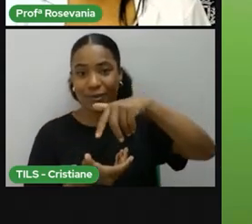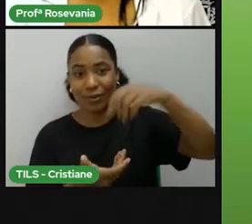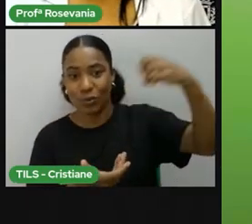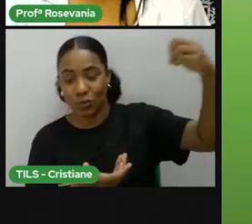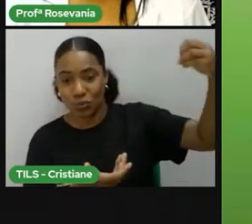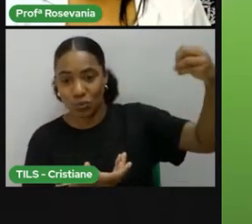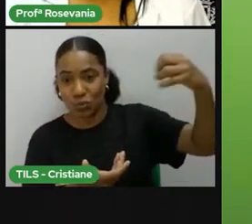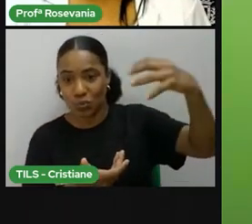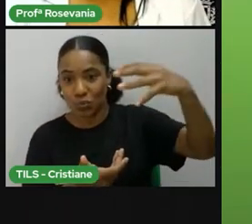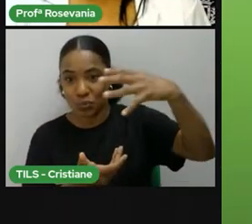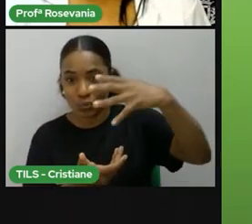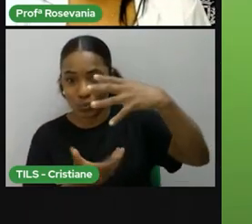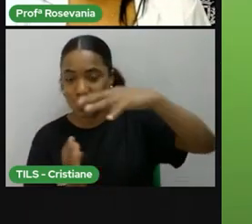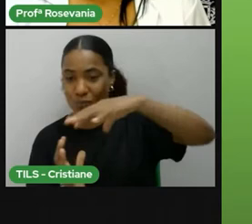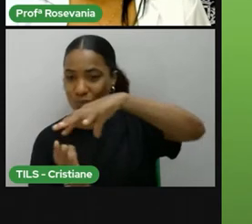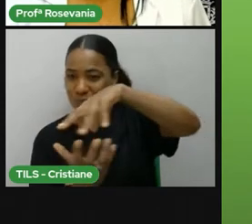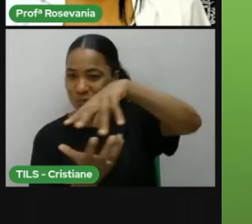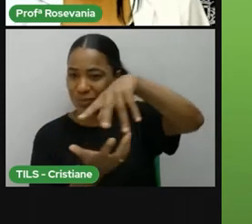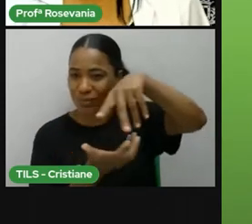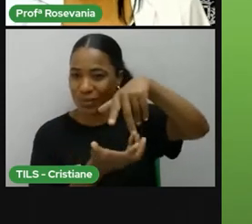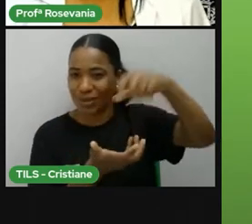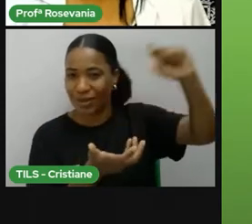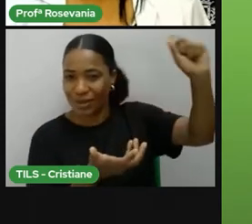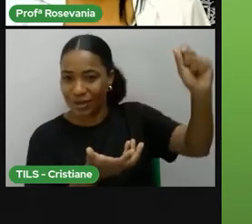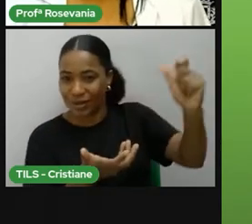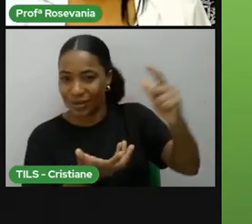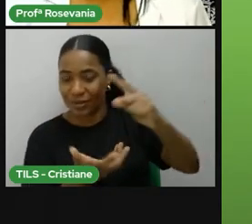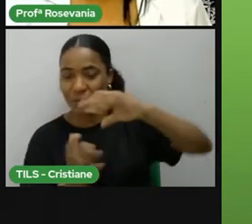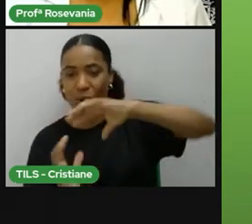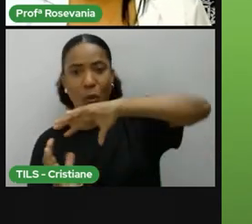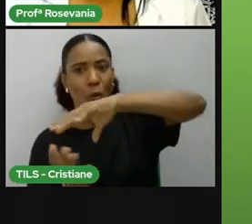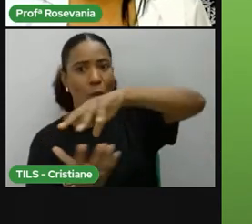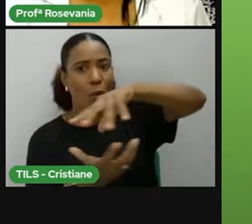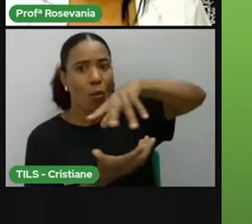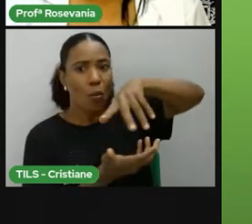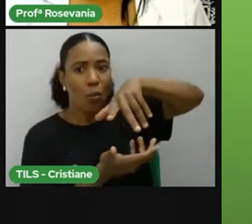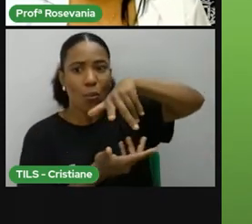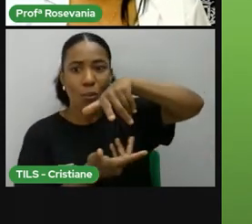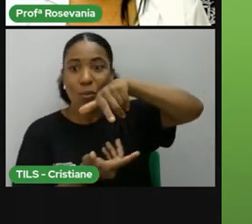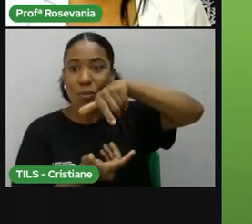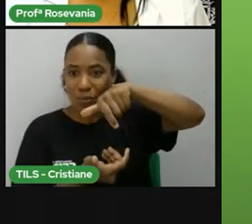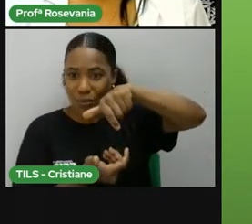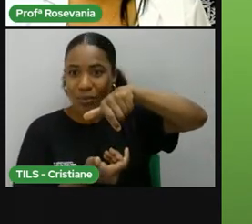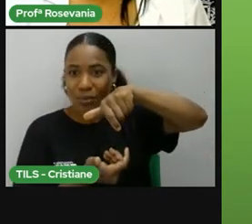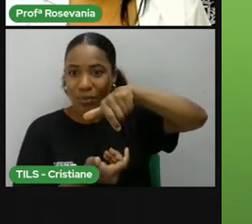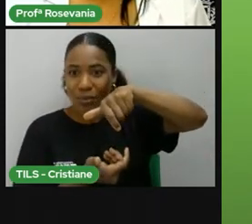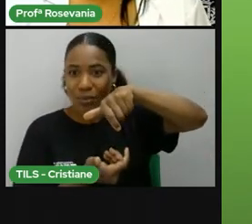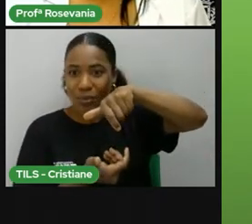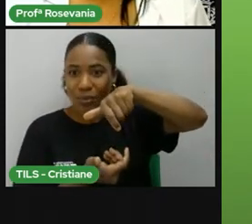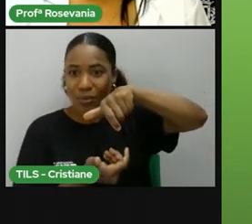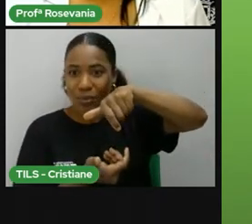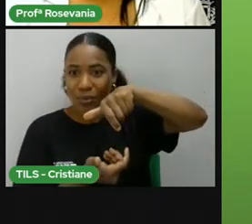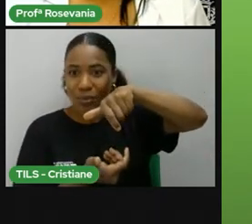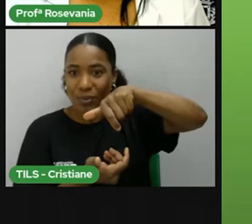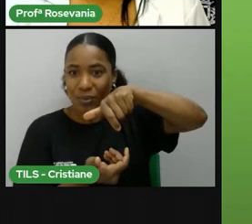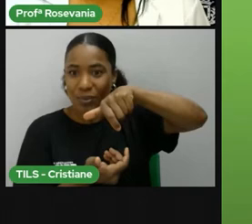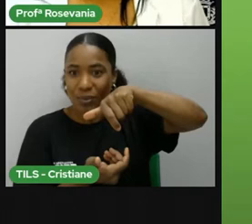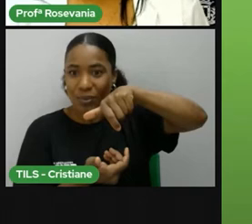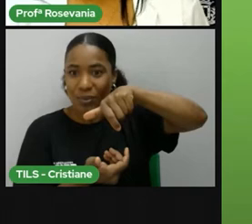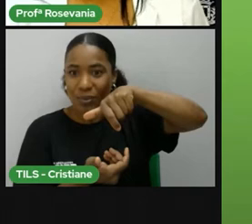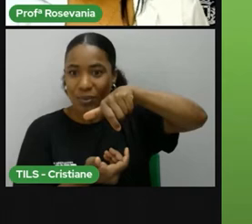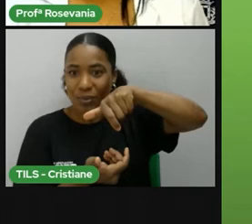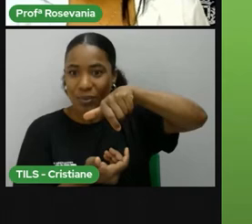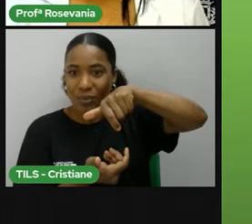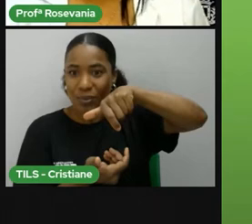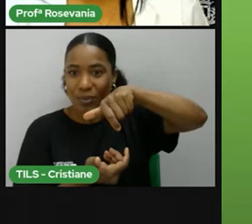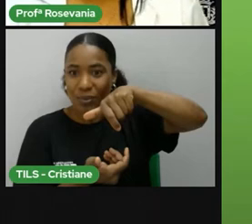né, que está sendo iluminado aí no processo de rotação, esse é o lado do dia, e esse aqui é o lado, né, que